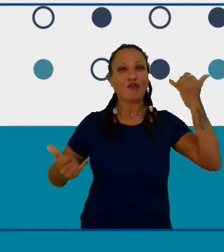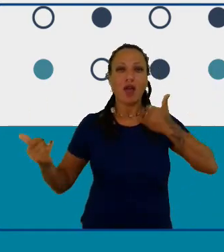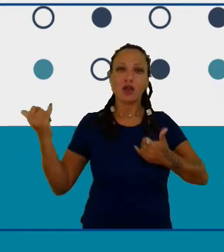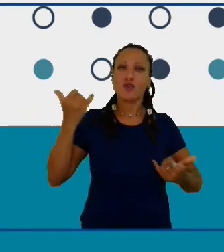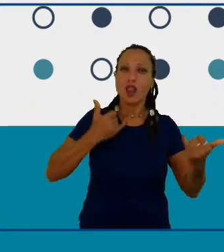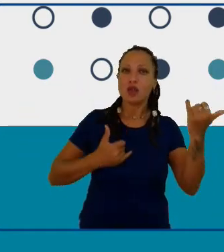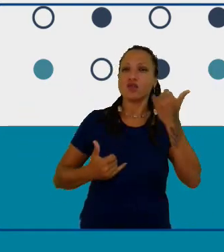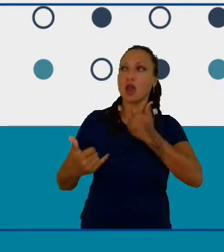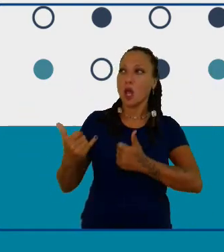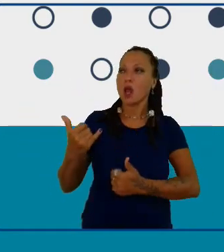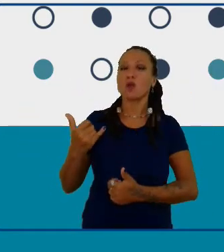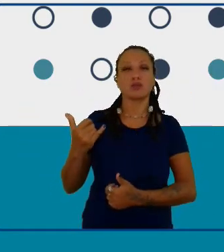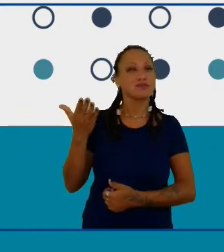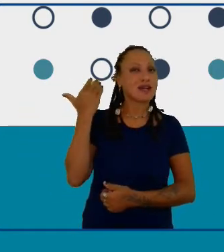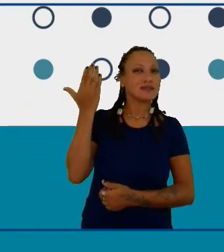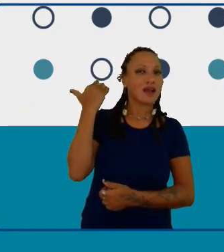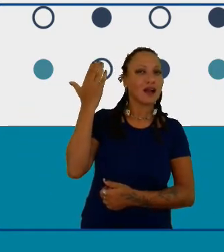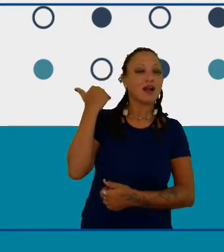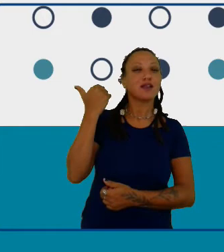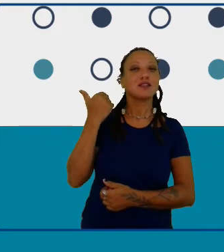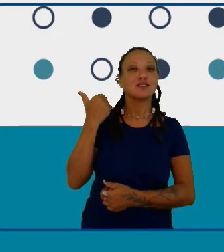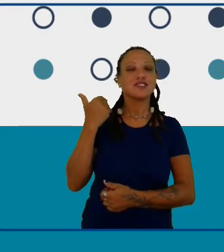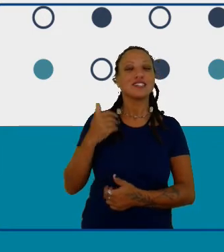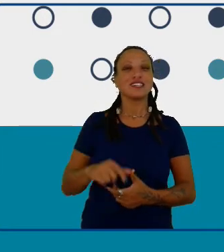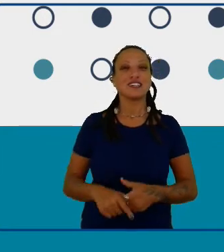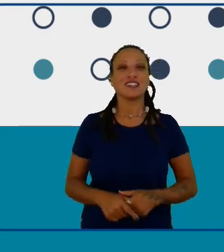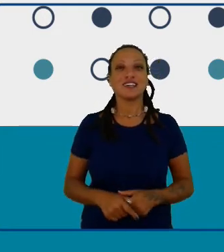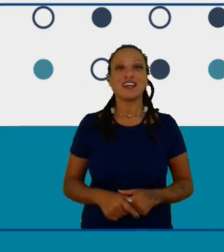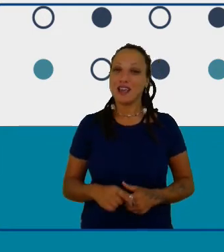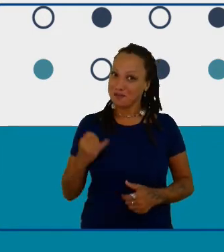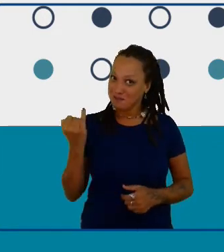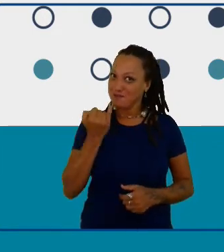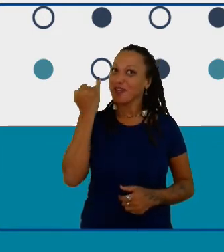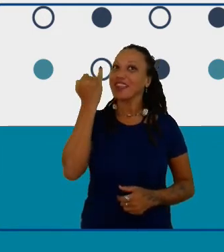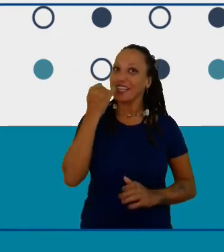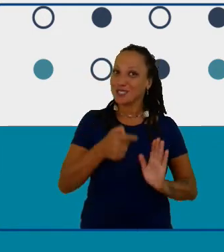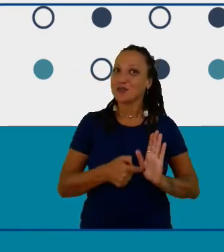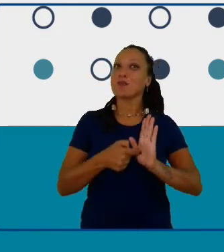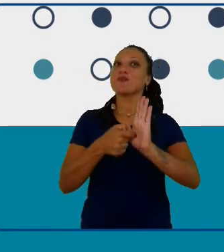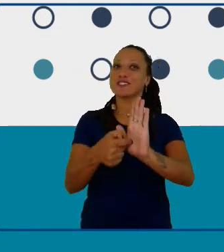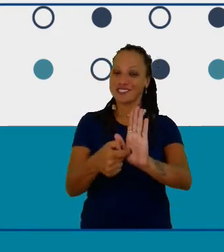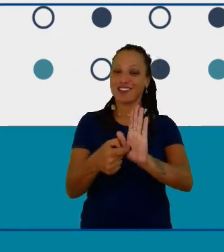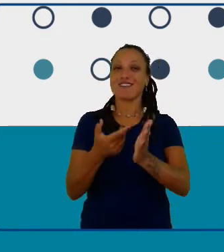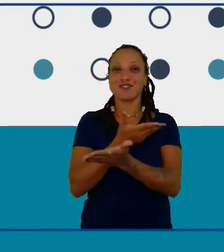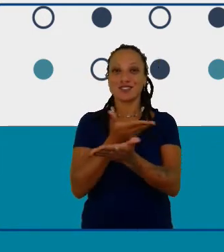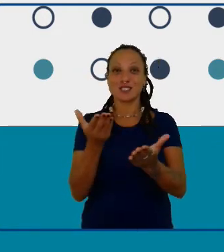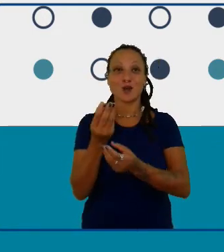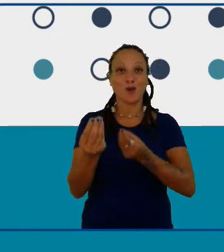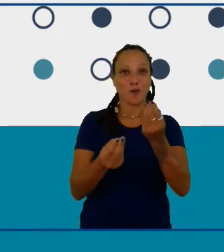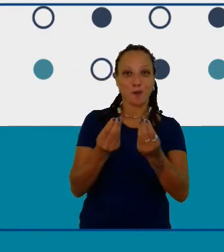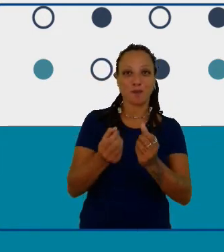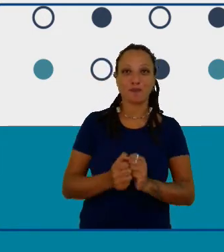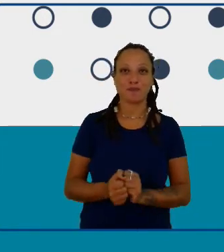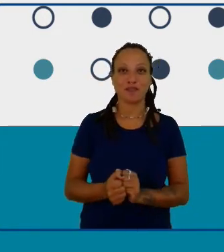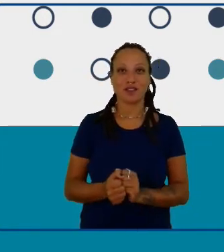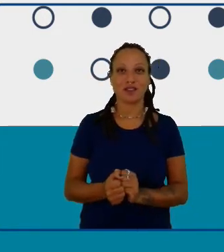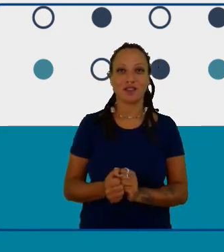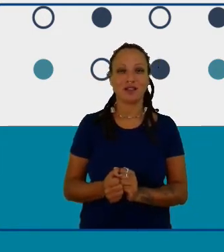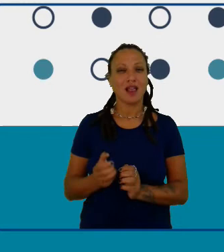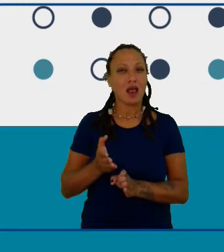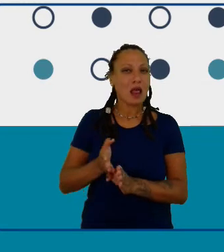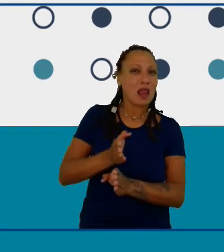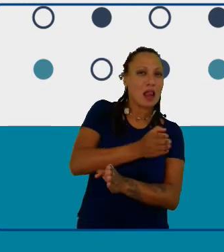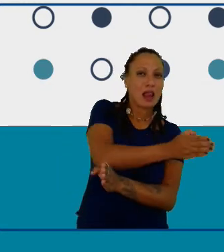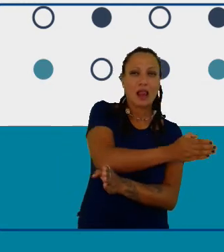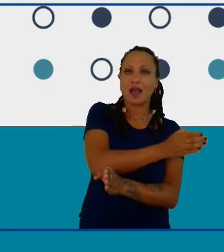e acho que acredito que seja importante eu compartilhar aqui bem no início quando tudo era mato ainda e não